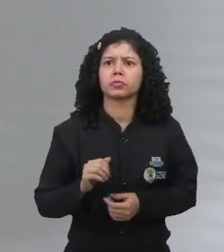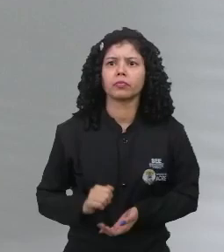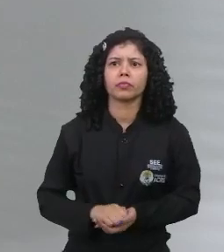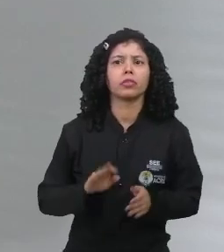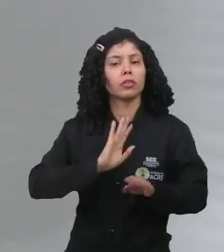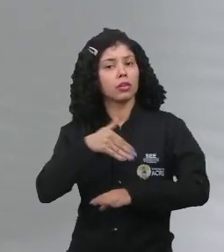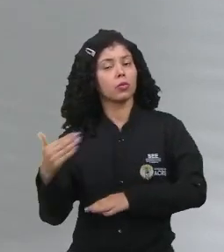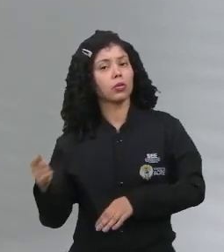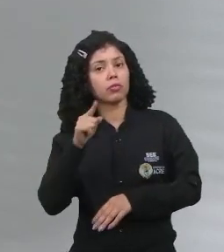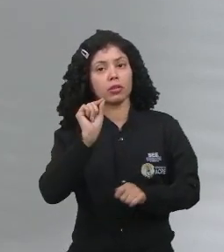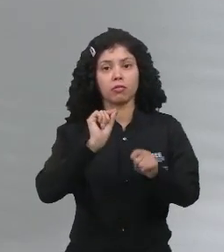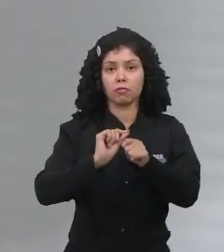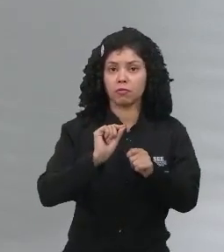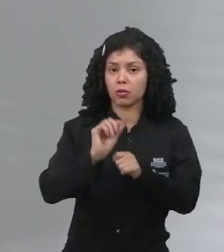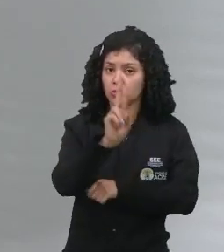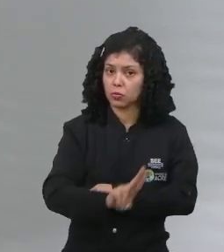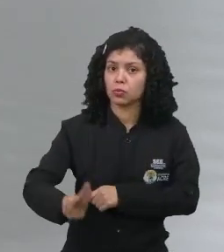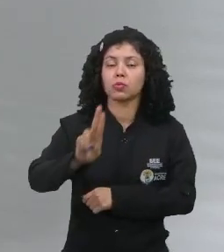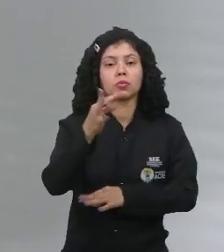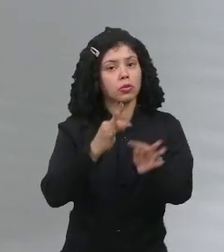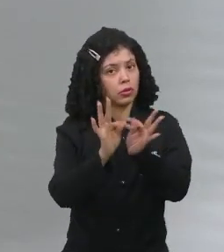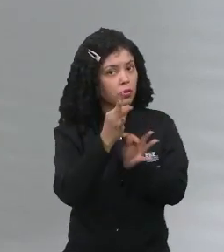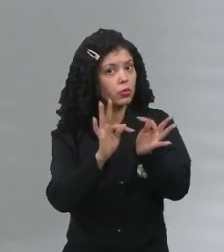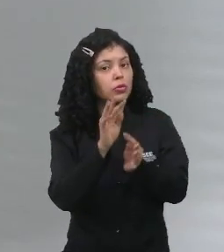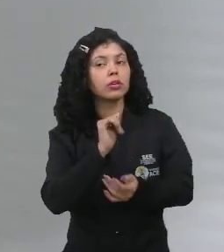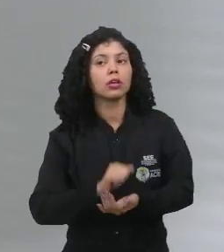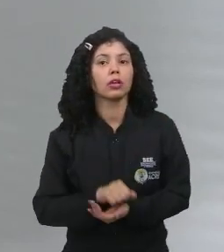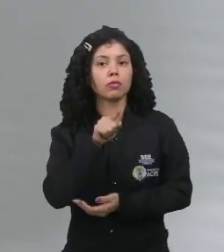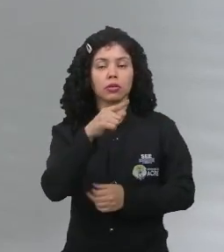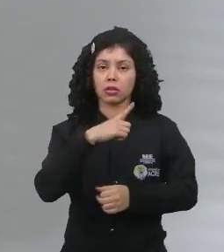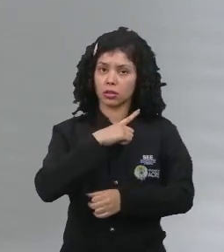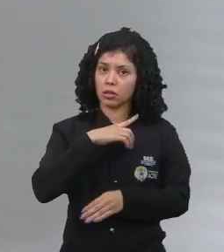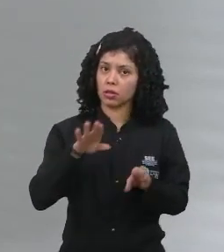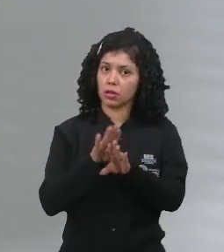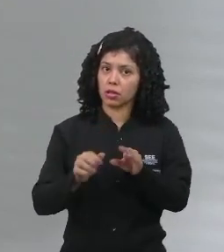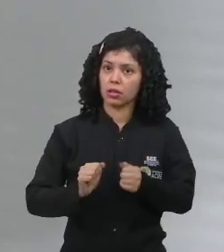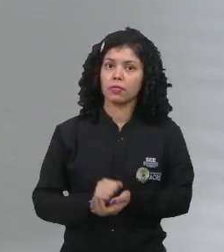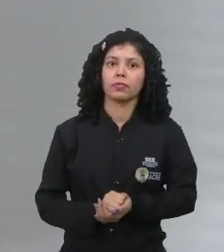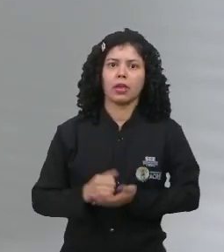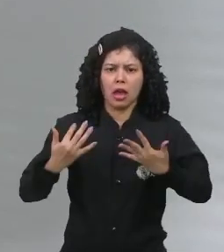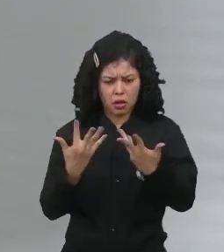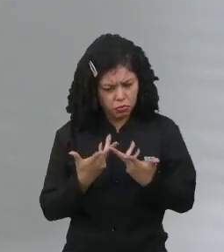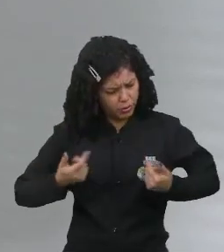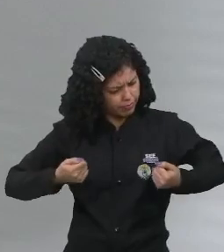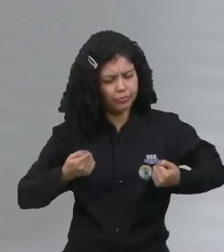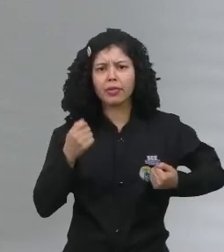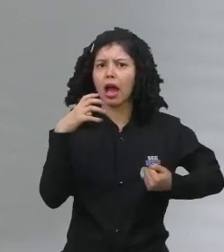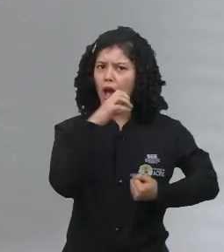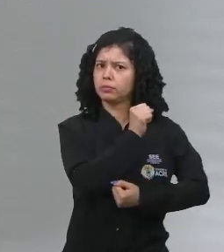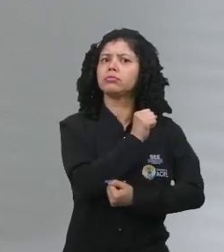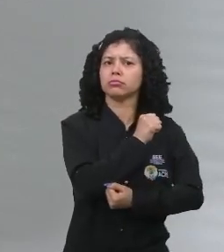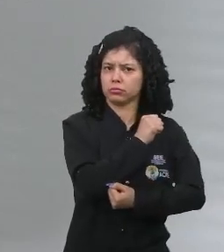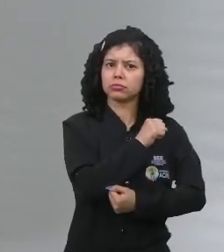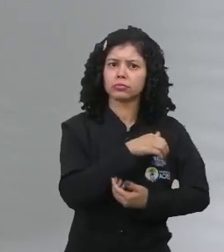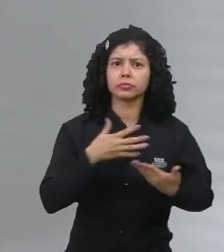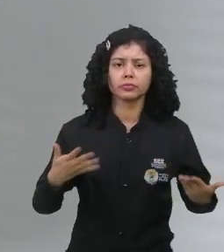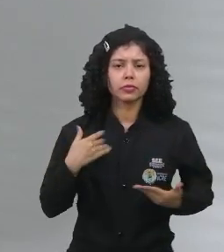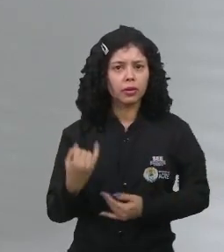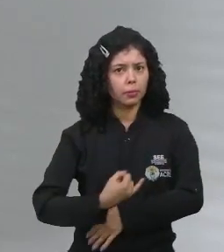e quando você faz o uso da tecnologia, você tem muita agilidade nos processos.